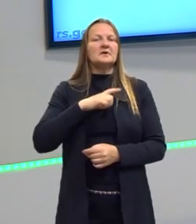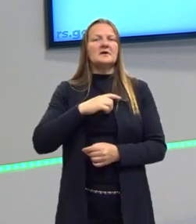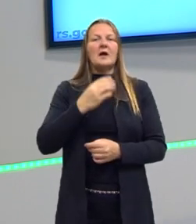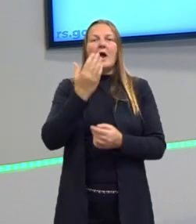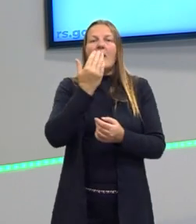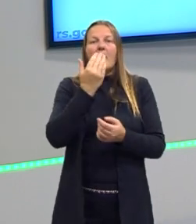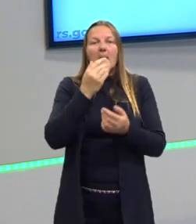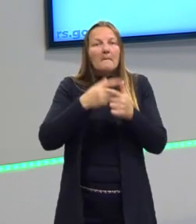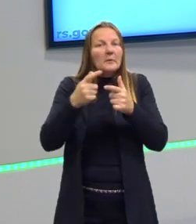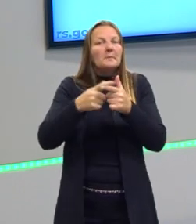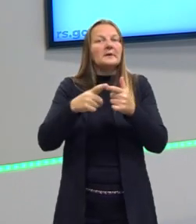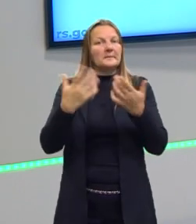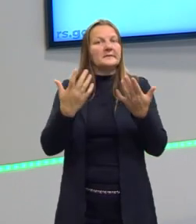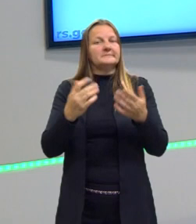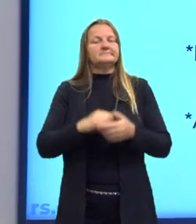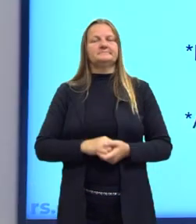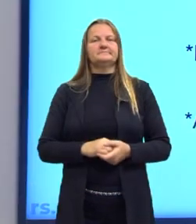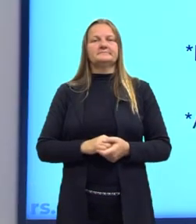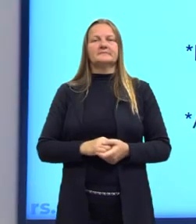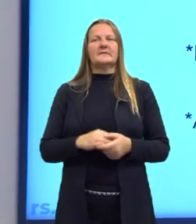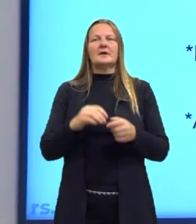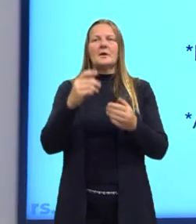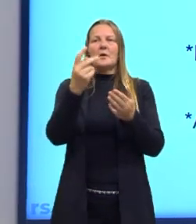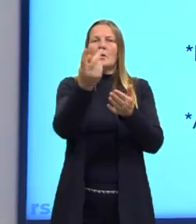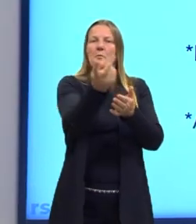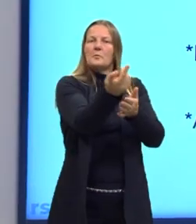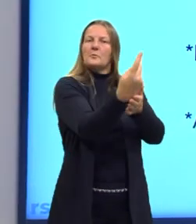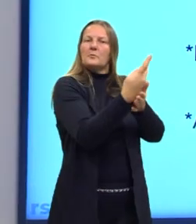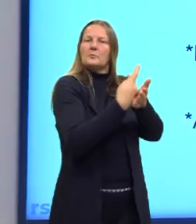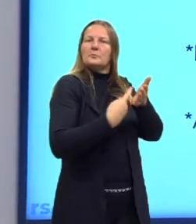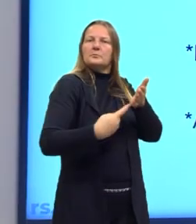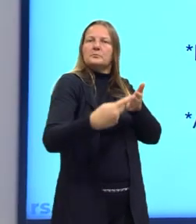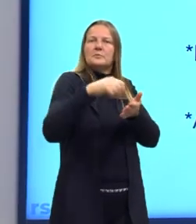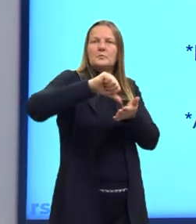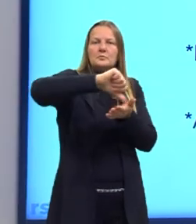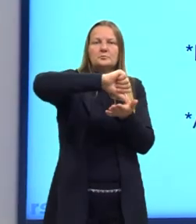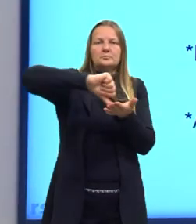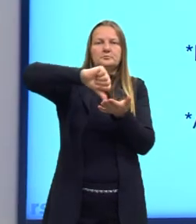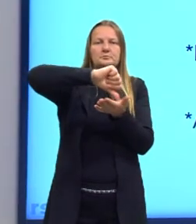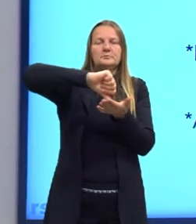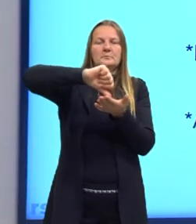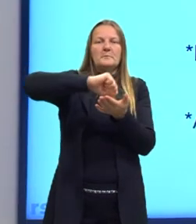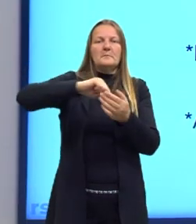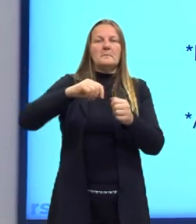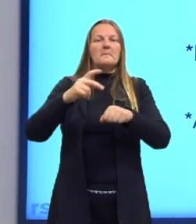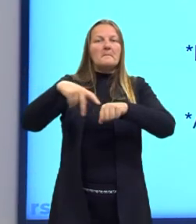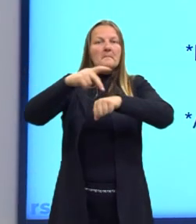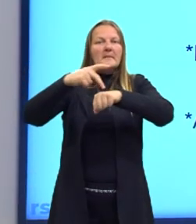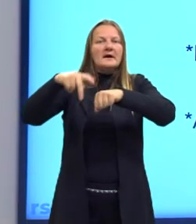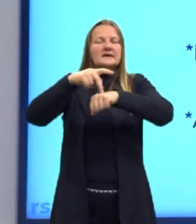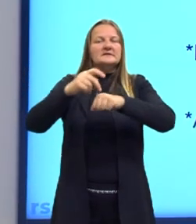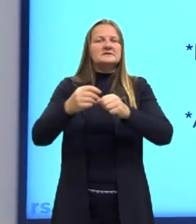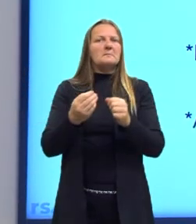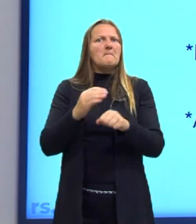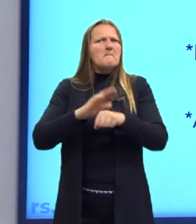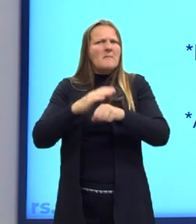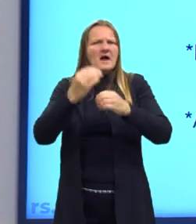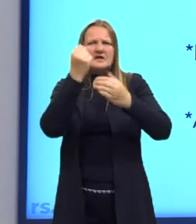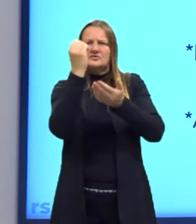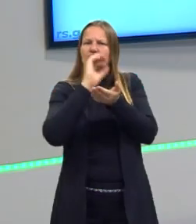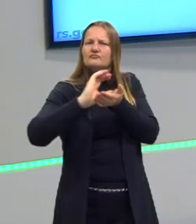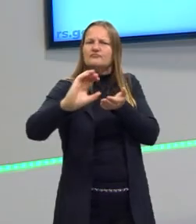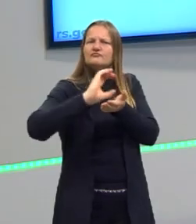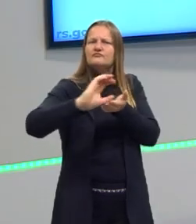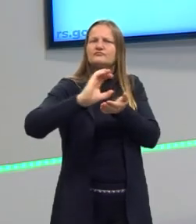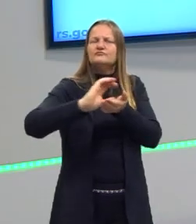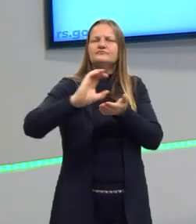hoje no Brasil. Aqui eu trago um mapa dos países que mais investem ou têm mais condições econômicas no mundo.